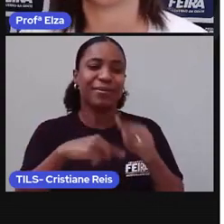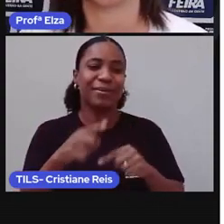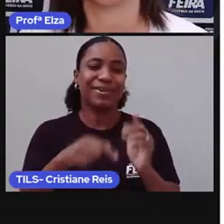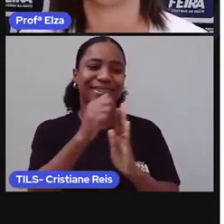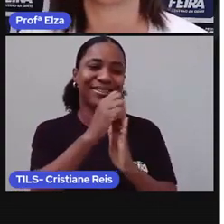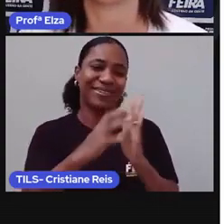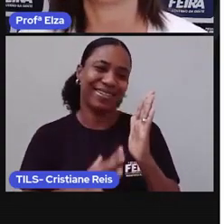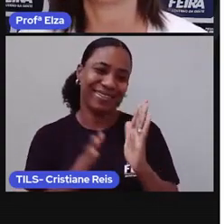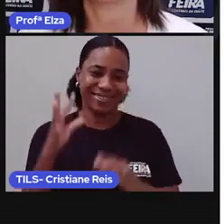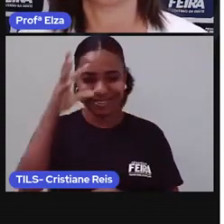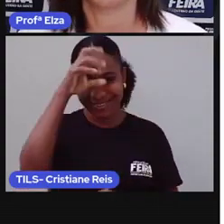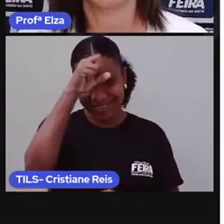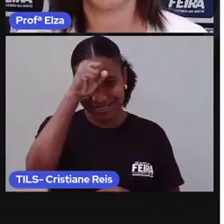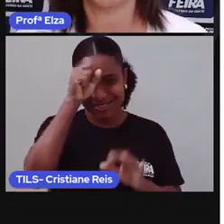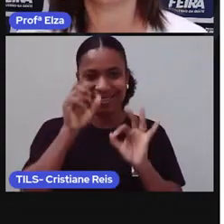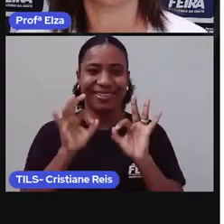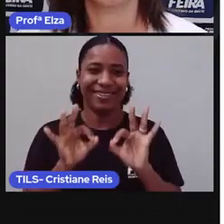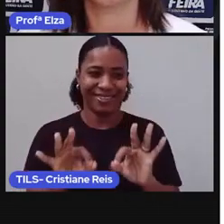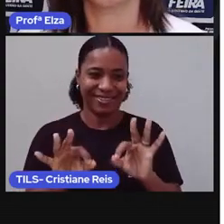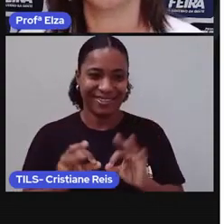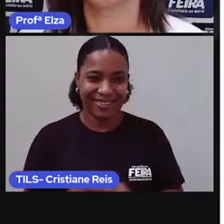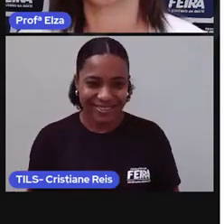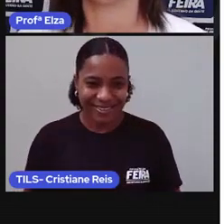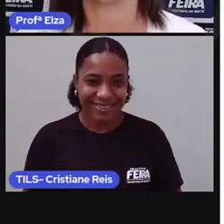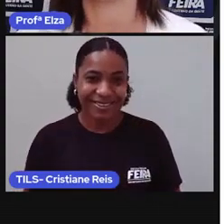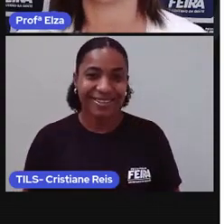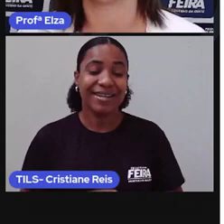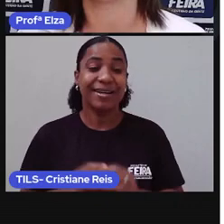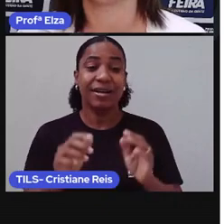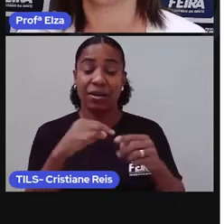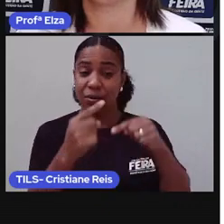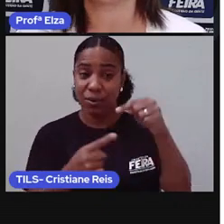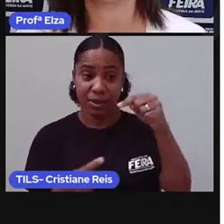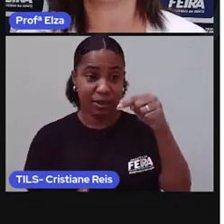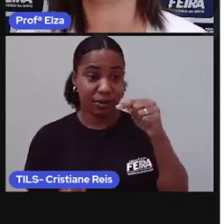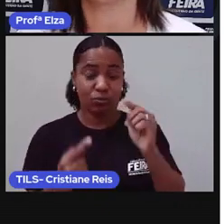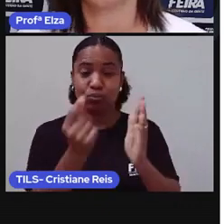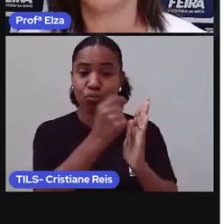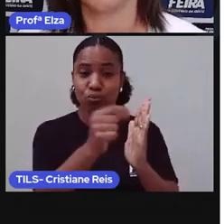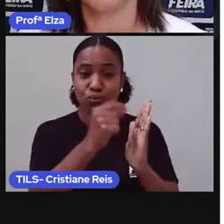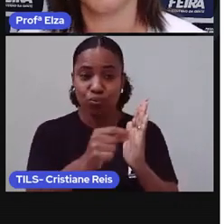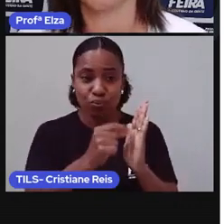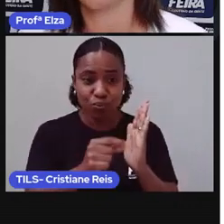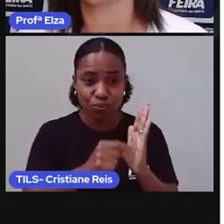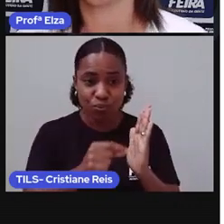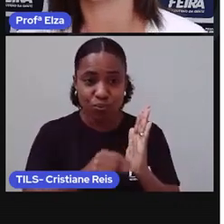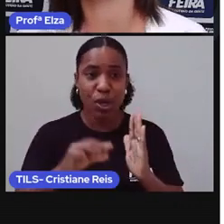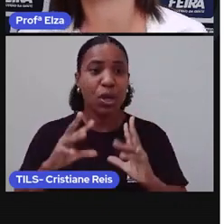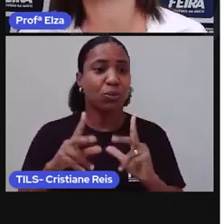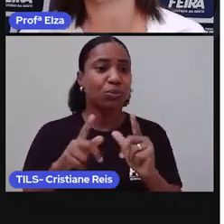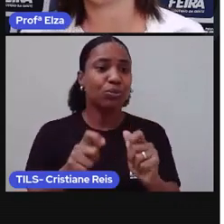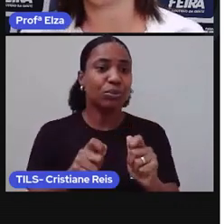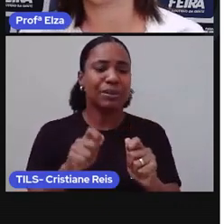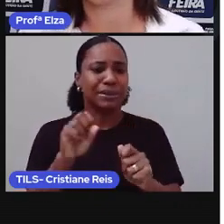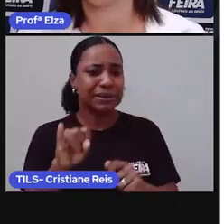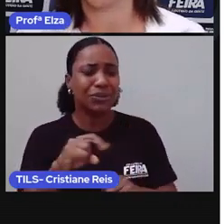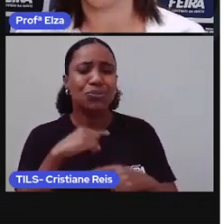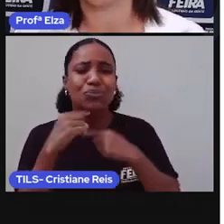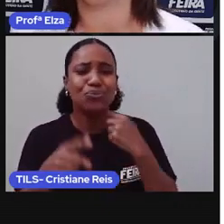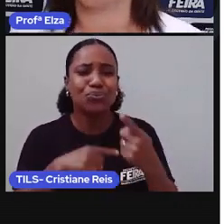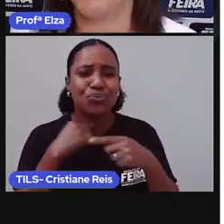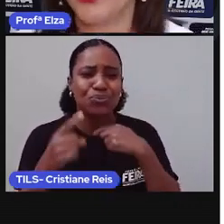da aprendizagem. Anote tudo em seu caderno, inclusive dúvidas, para perguntar ao seu professor.